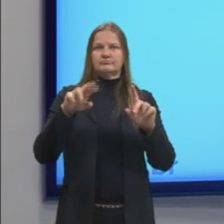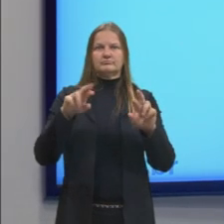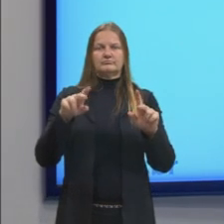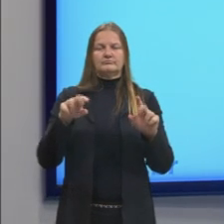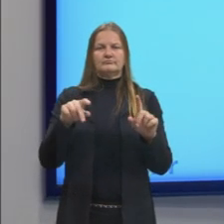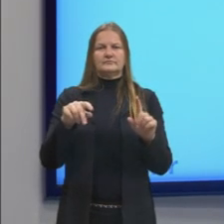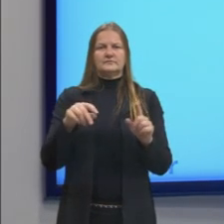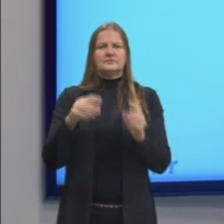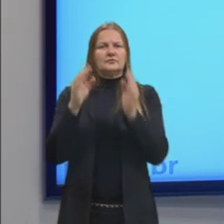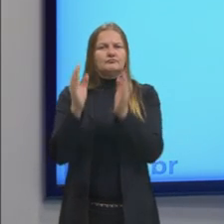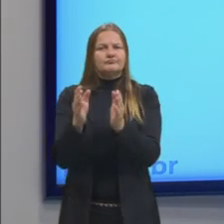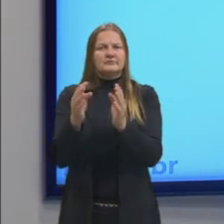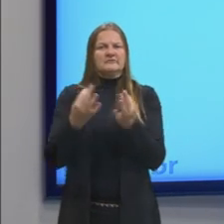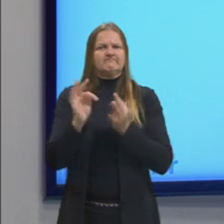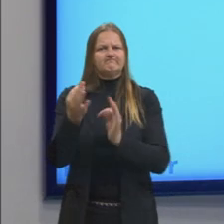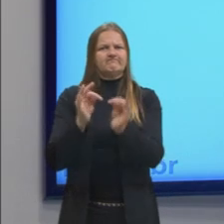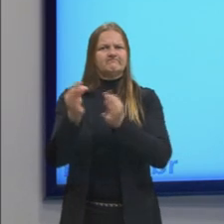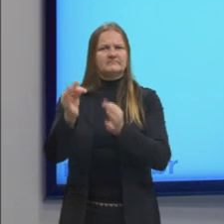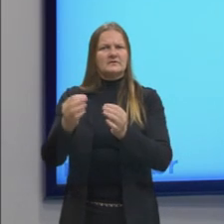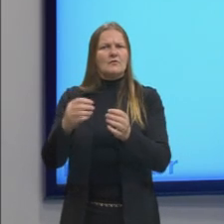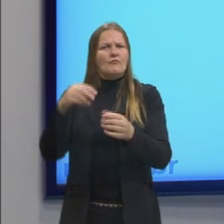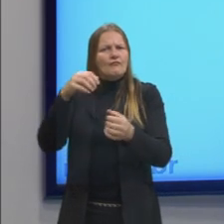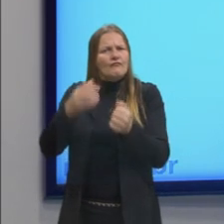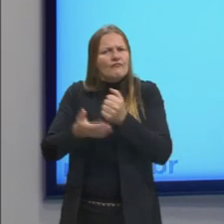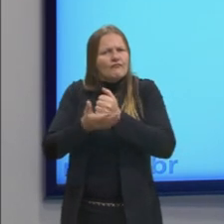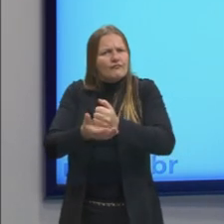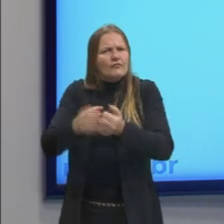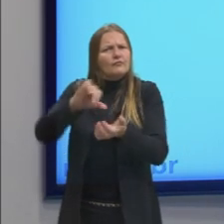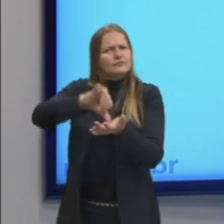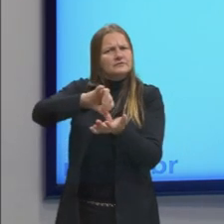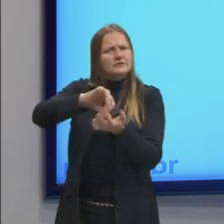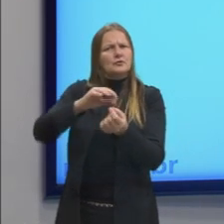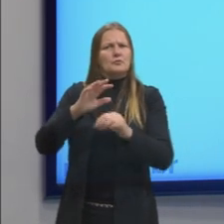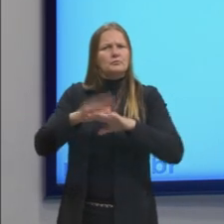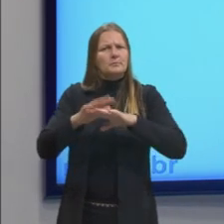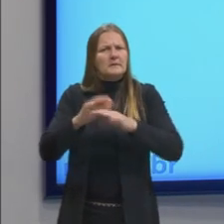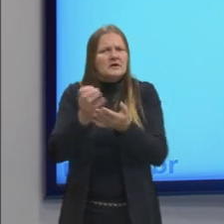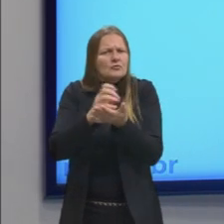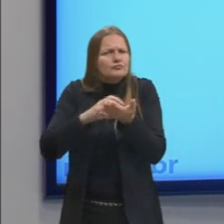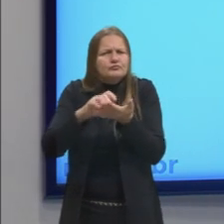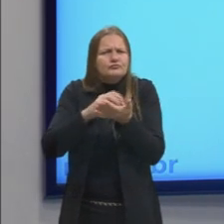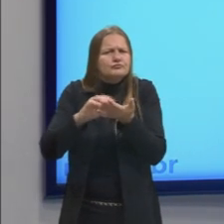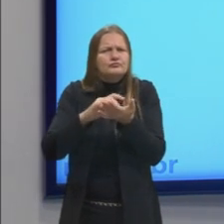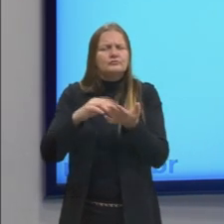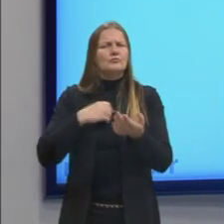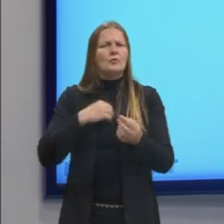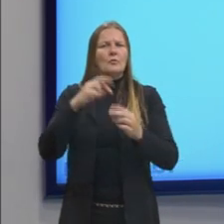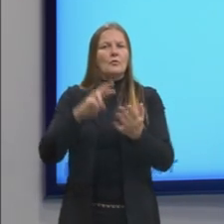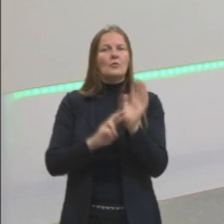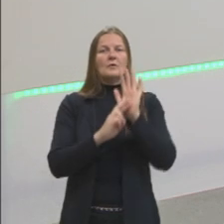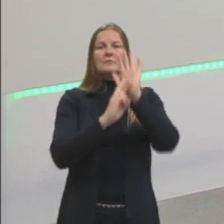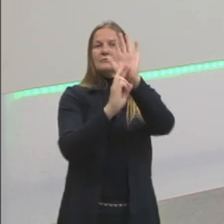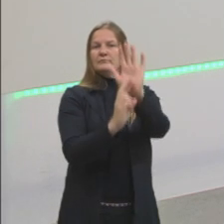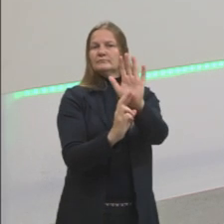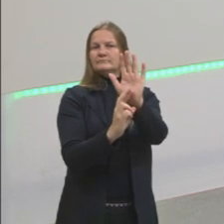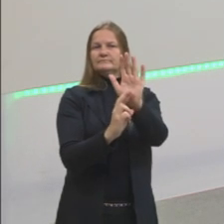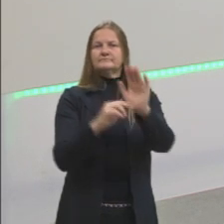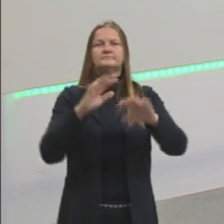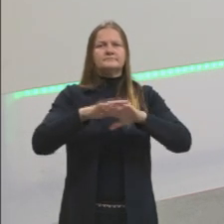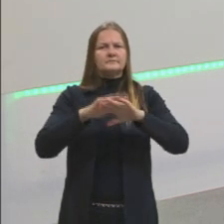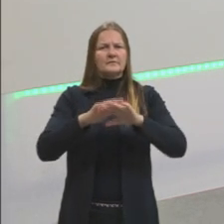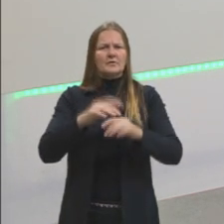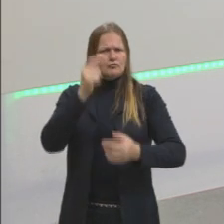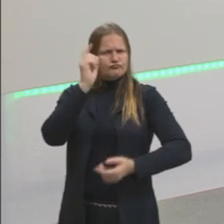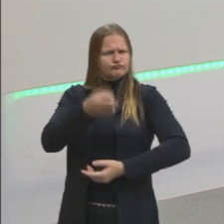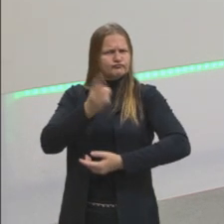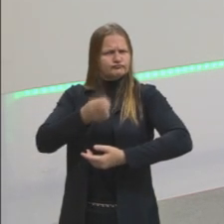Muito fundamentado na matemática. Não nos números matemáticos, mas o que representava a matemática. A ordenação,